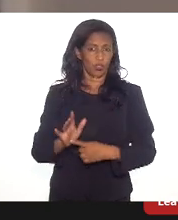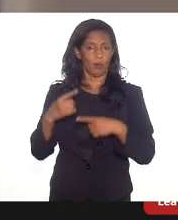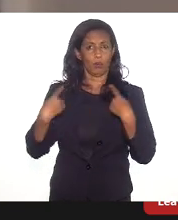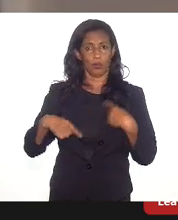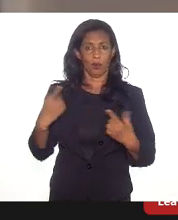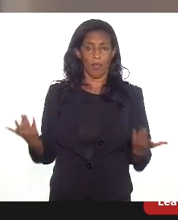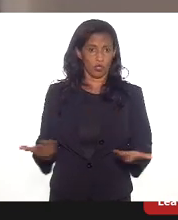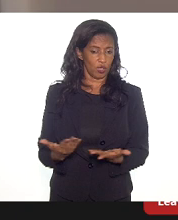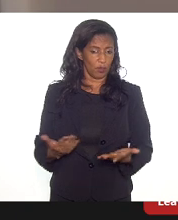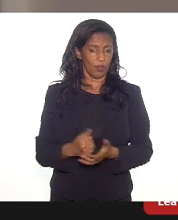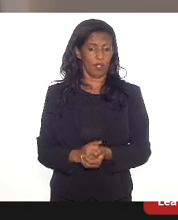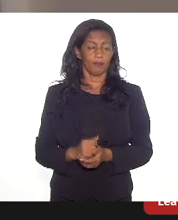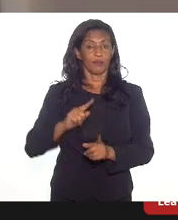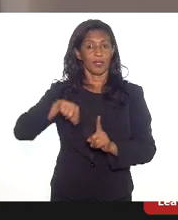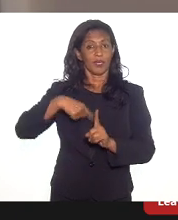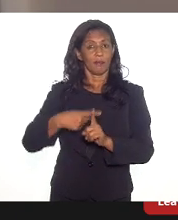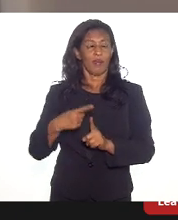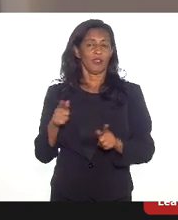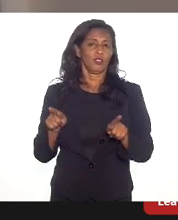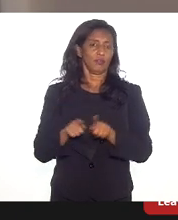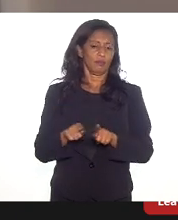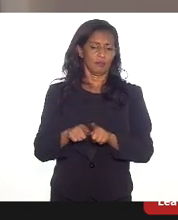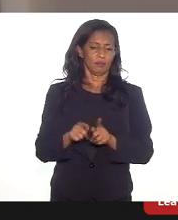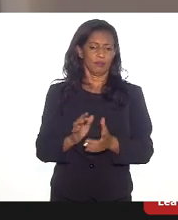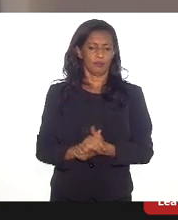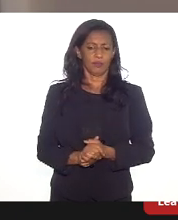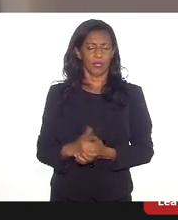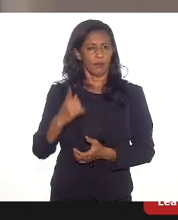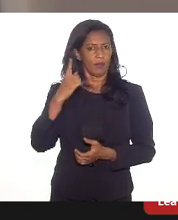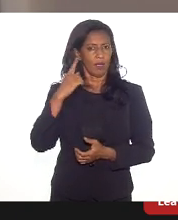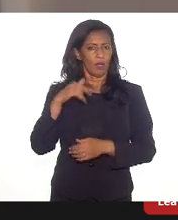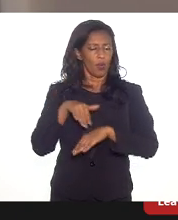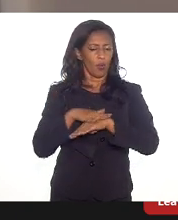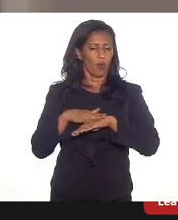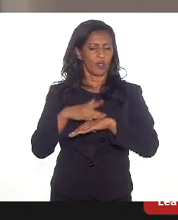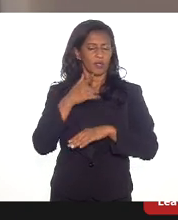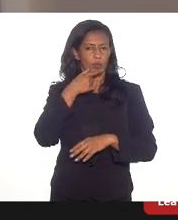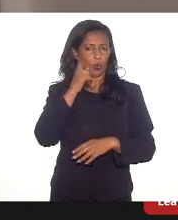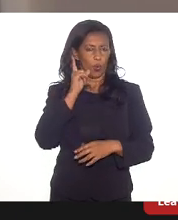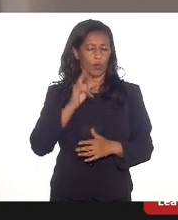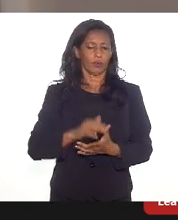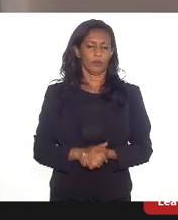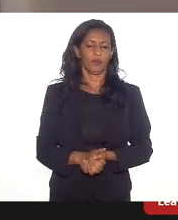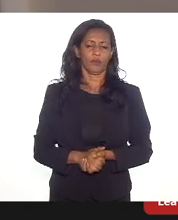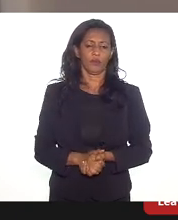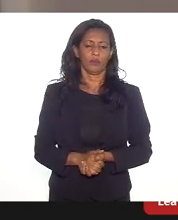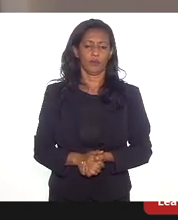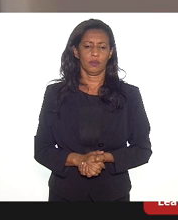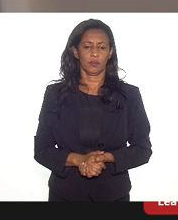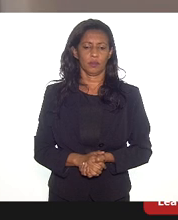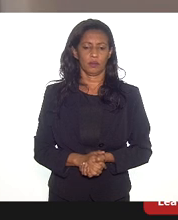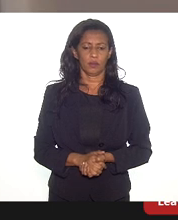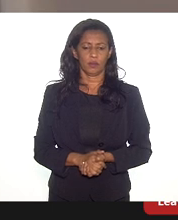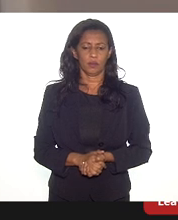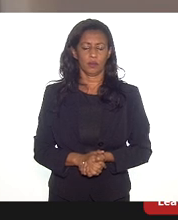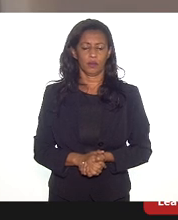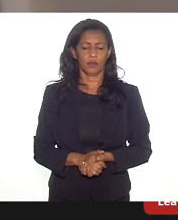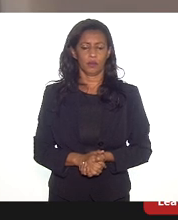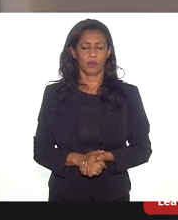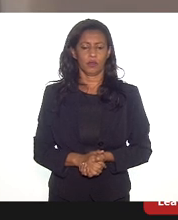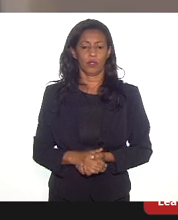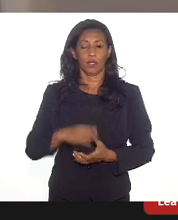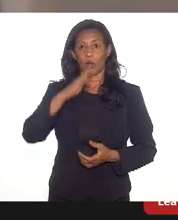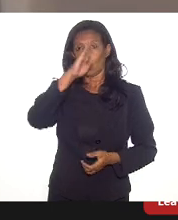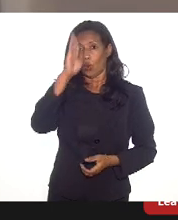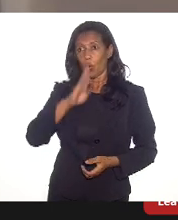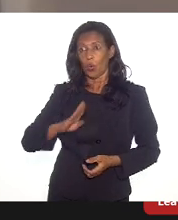debate agora. mais, quer dizer, a questão da ambiência e negócio, eu estava conversando ontem para o Zé Castellar, terminando, e ele dizia o seguinte, Mauro, o